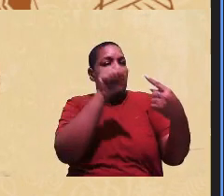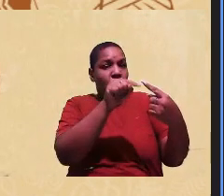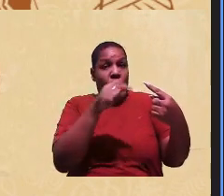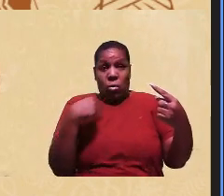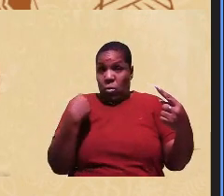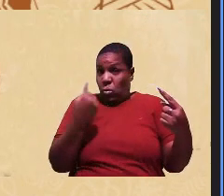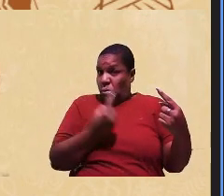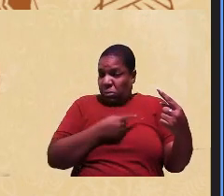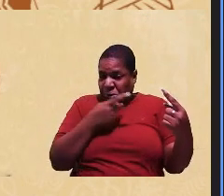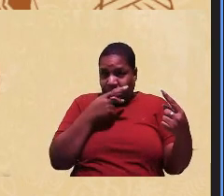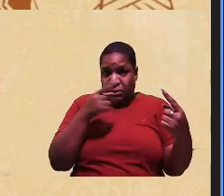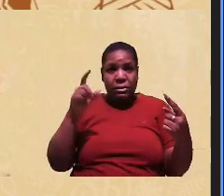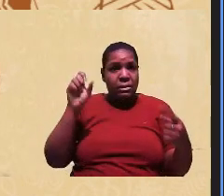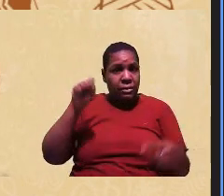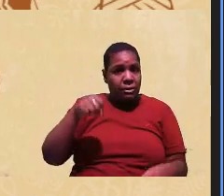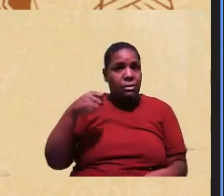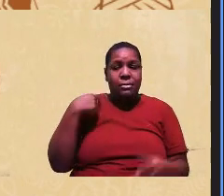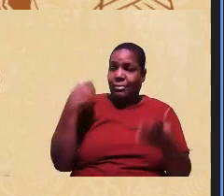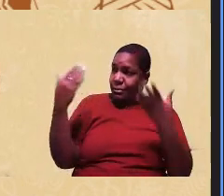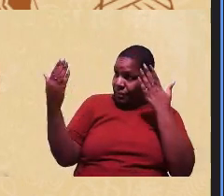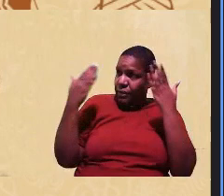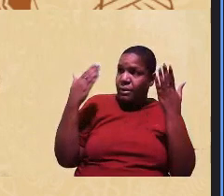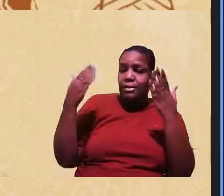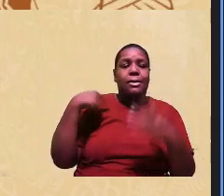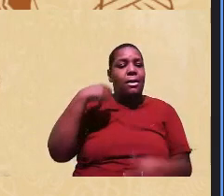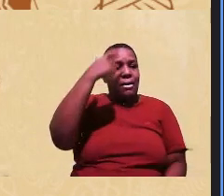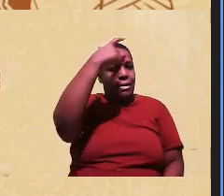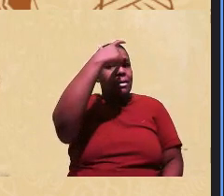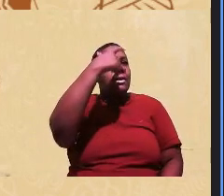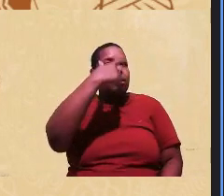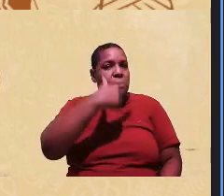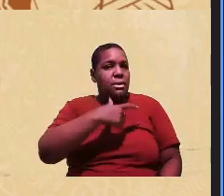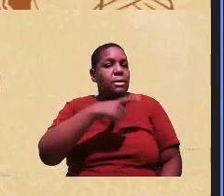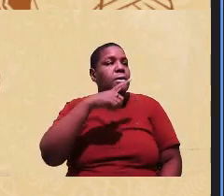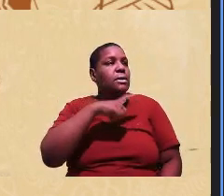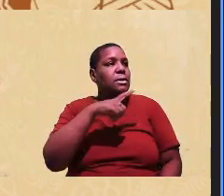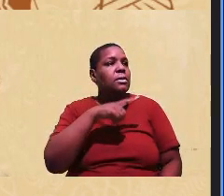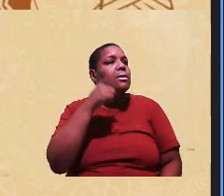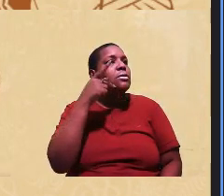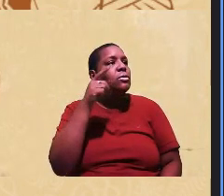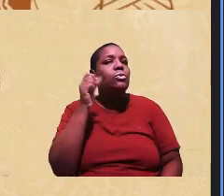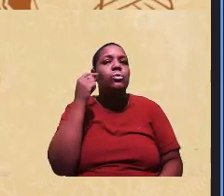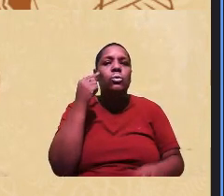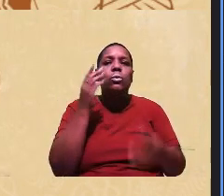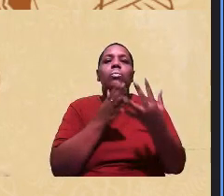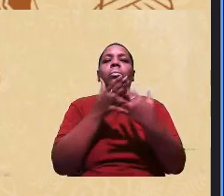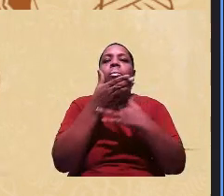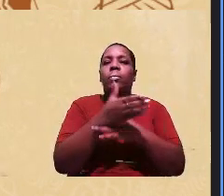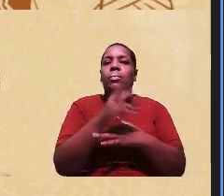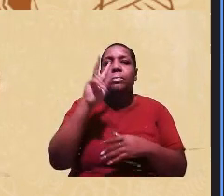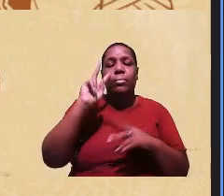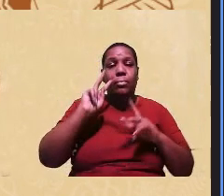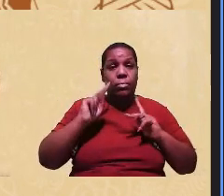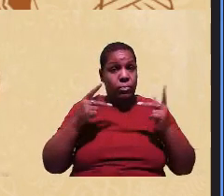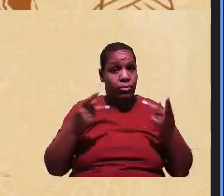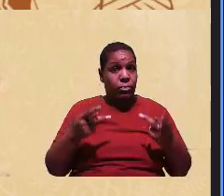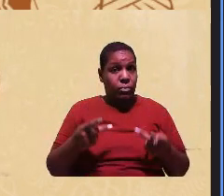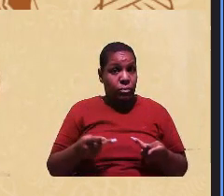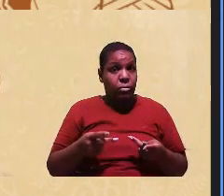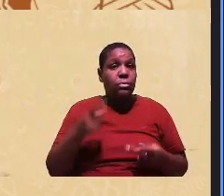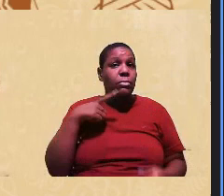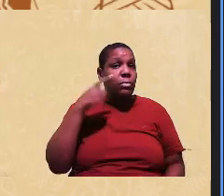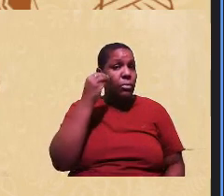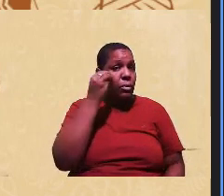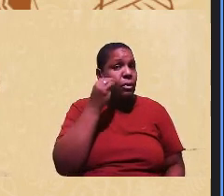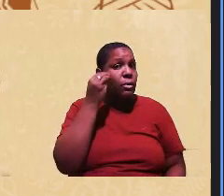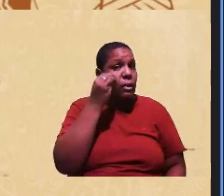nós da psicologia nós sujeitos detentores das travessias humanas e suas experiências